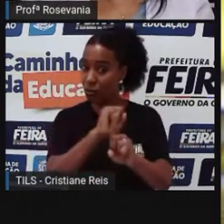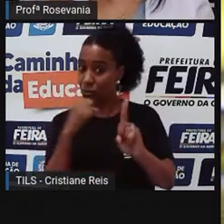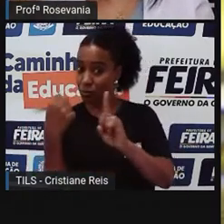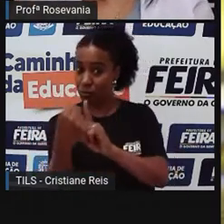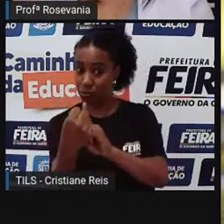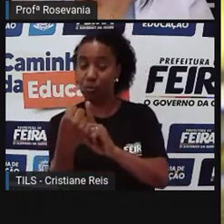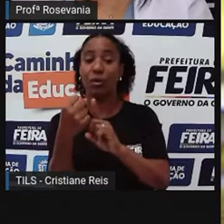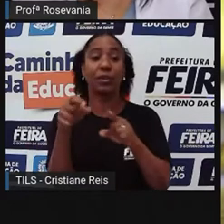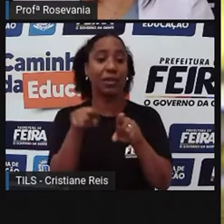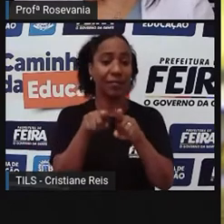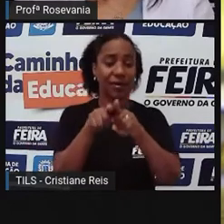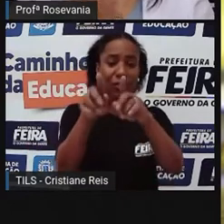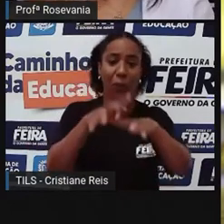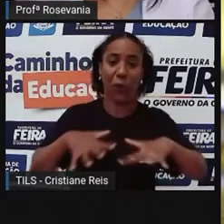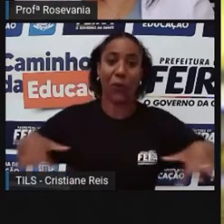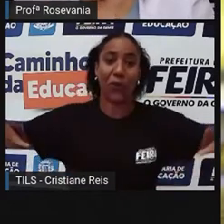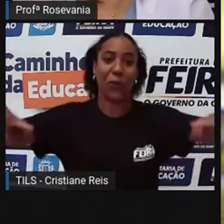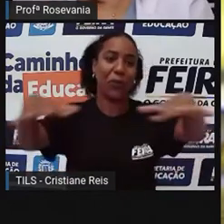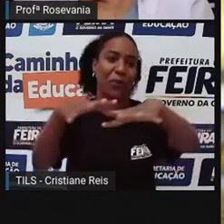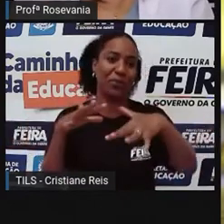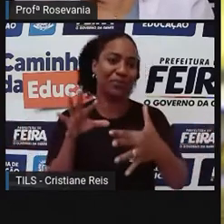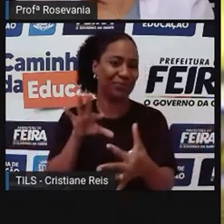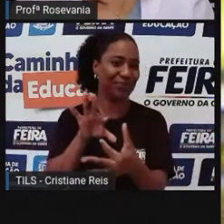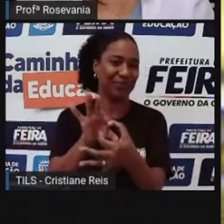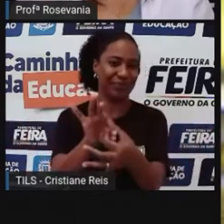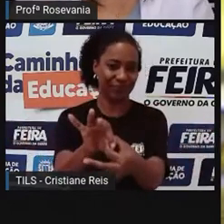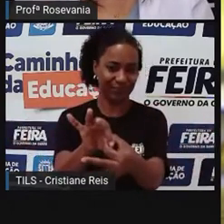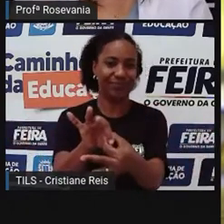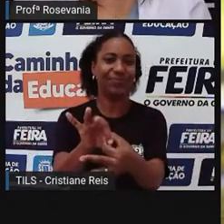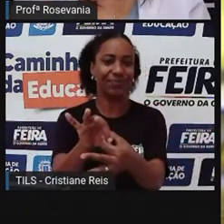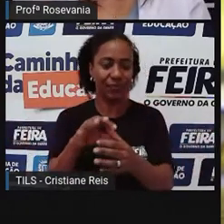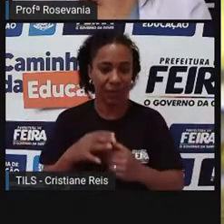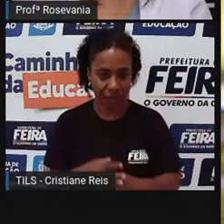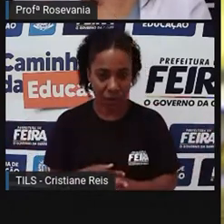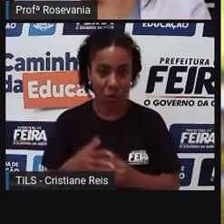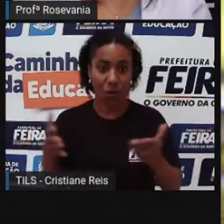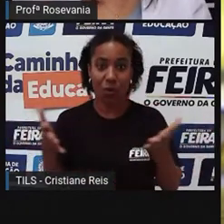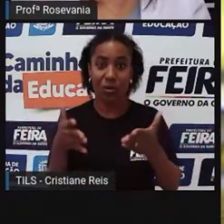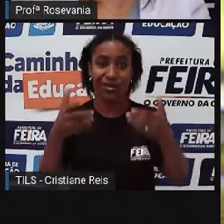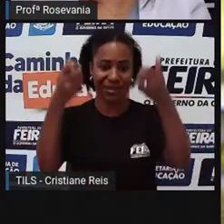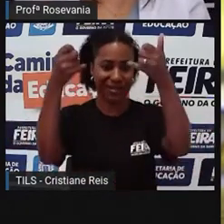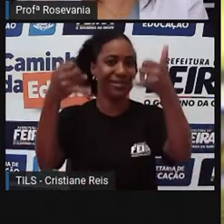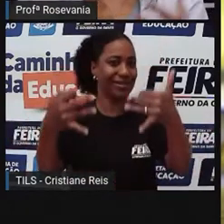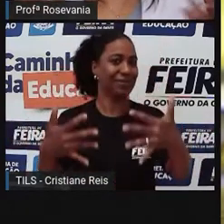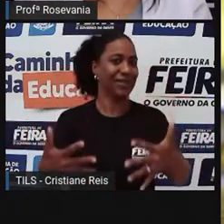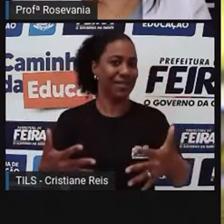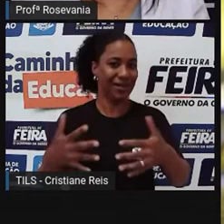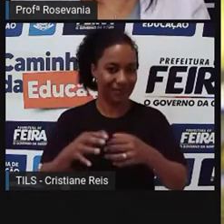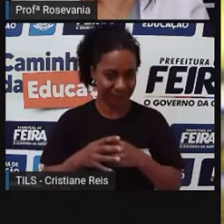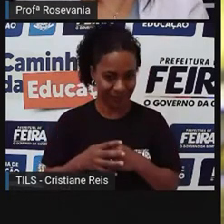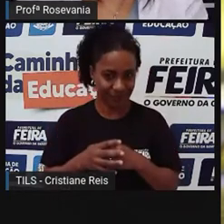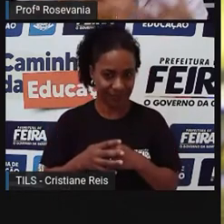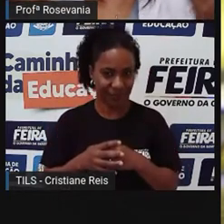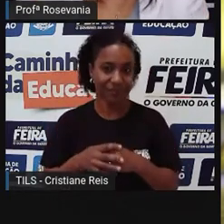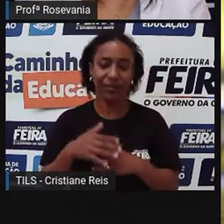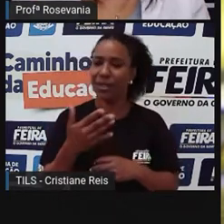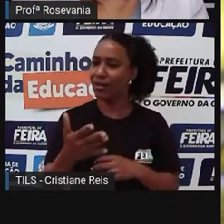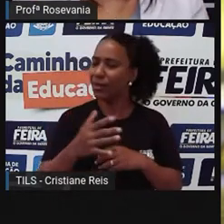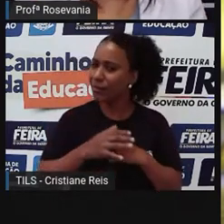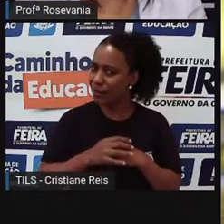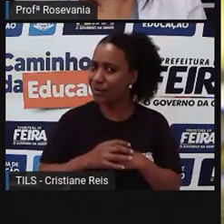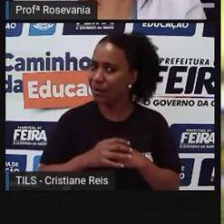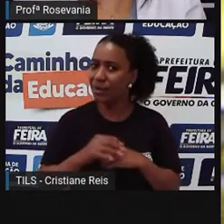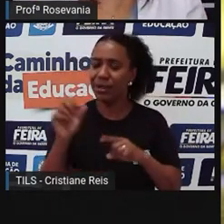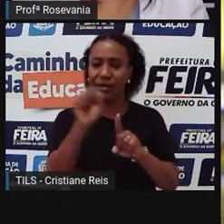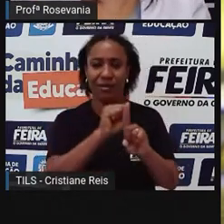e o meio. Então, é isso que nós vamos falar na aula de hoje. Como é que é que essa sociedade, que esse povo que se